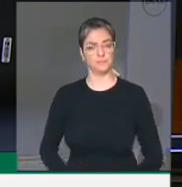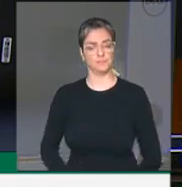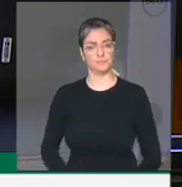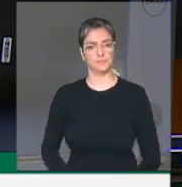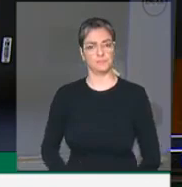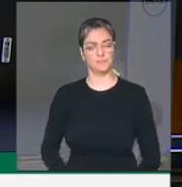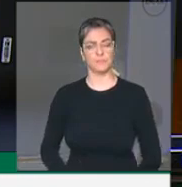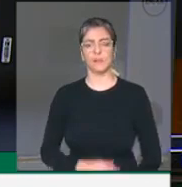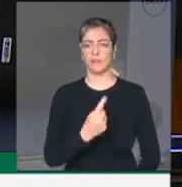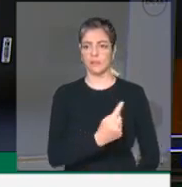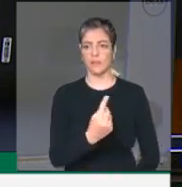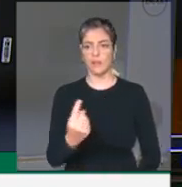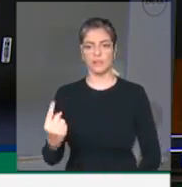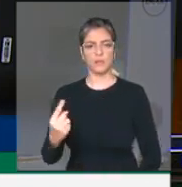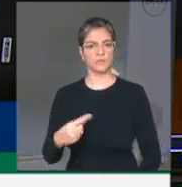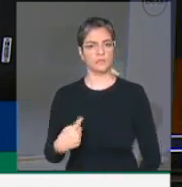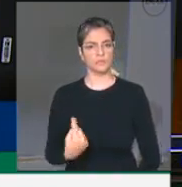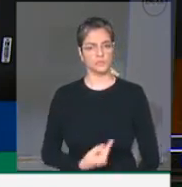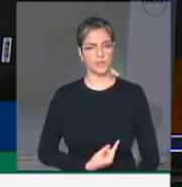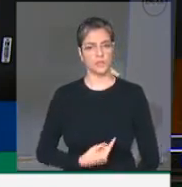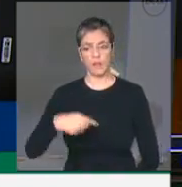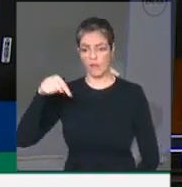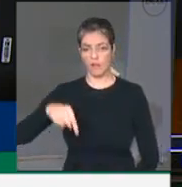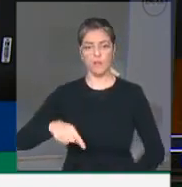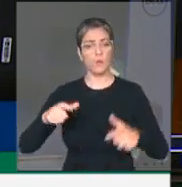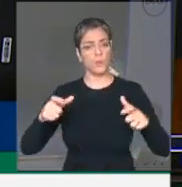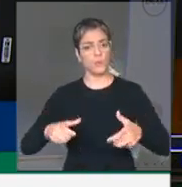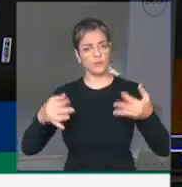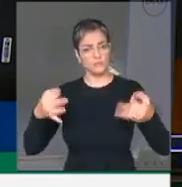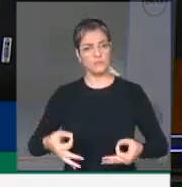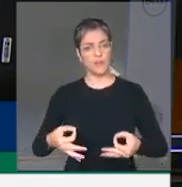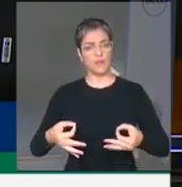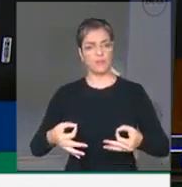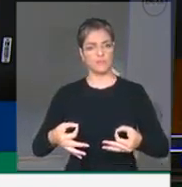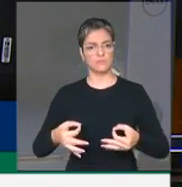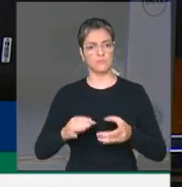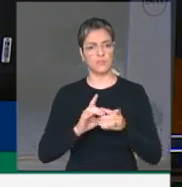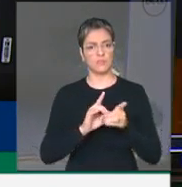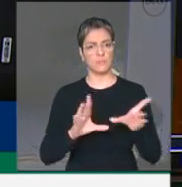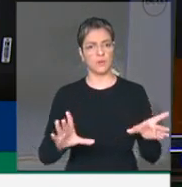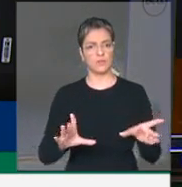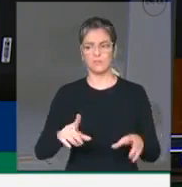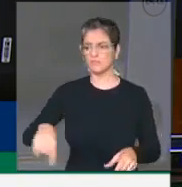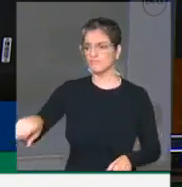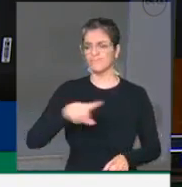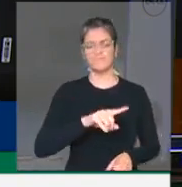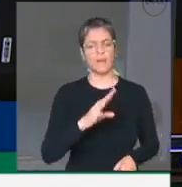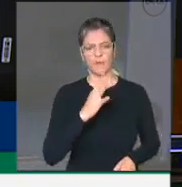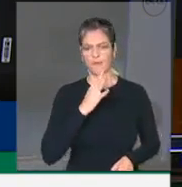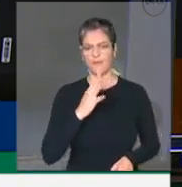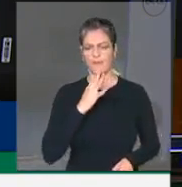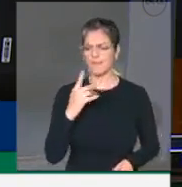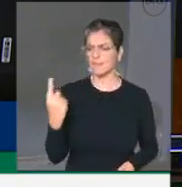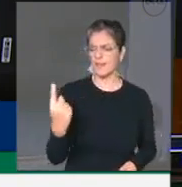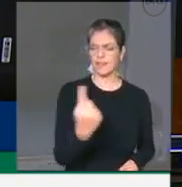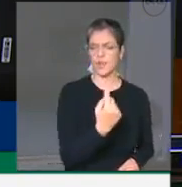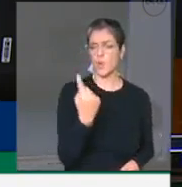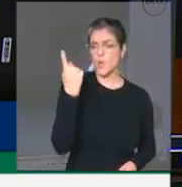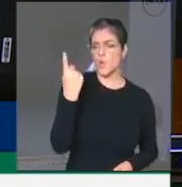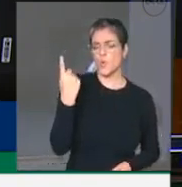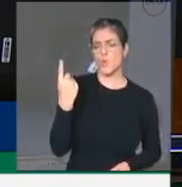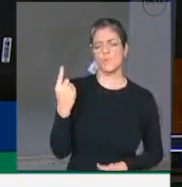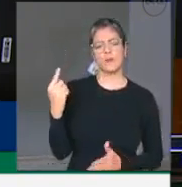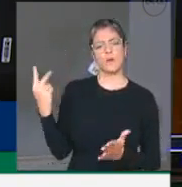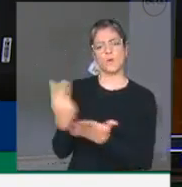Cada um de nós nessa casa, a casa da democracia, tem uma pessoa próxima que já foi vítima pela terrível